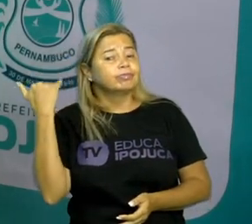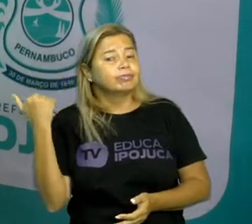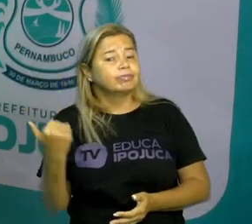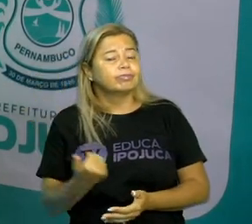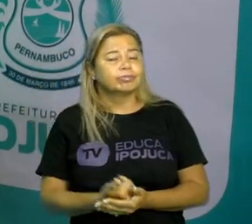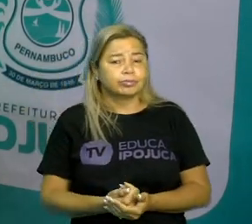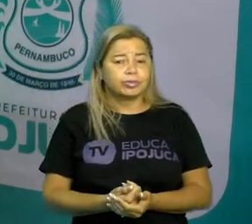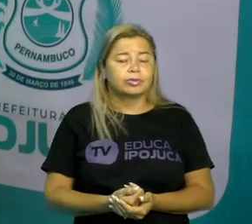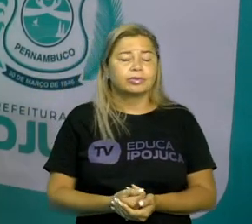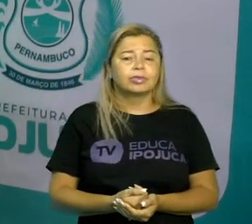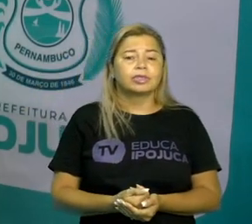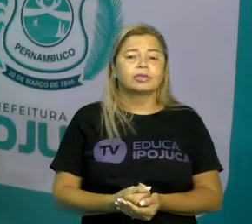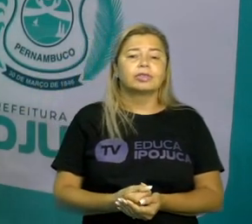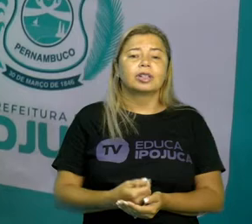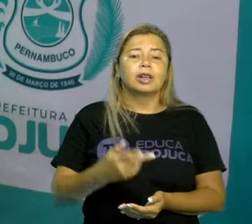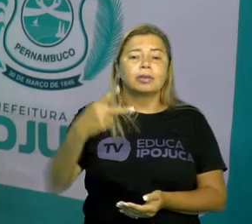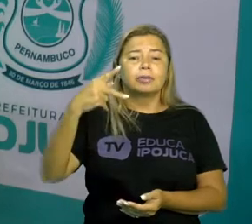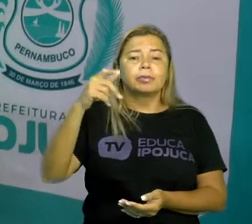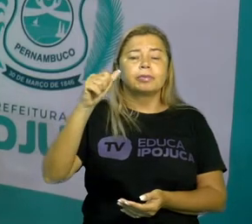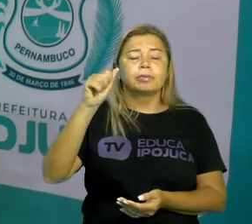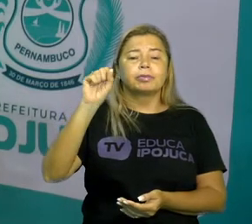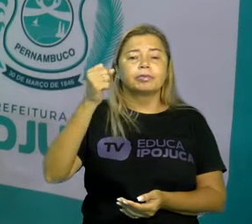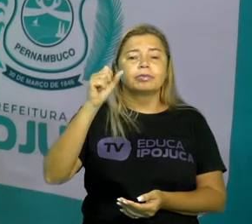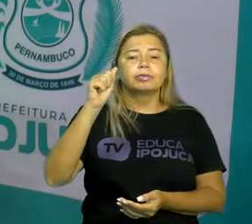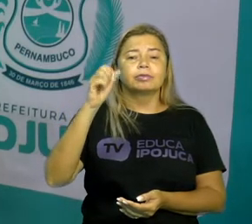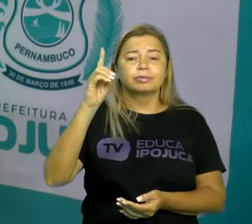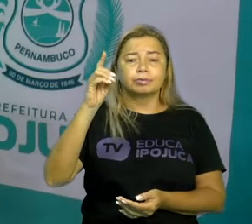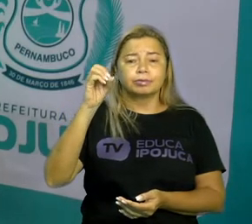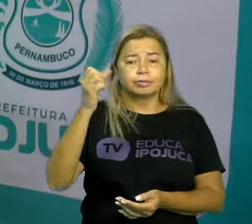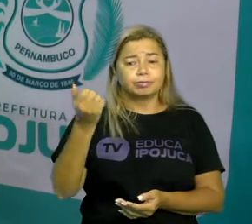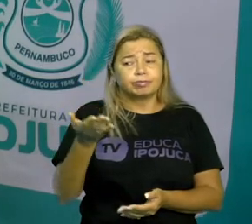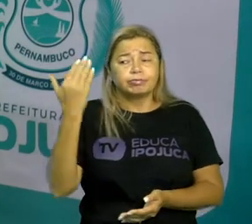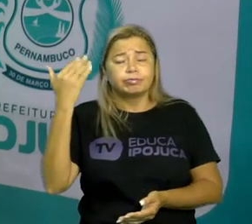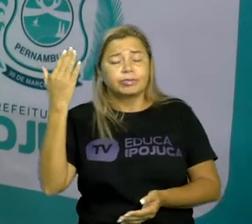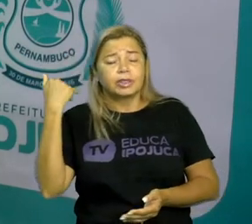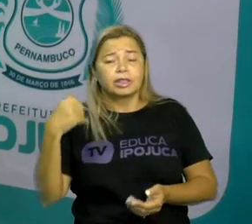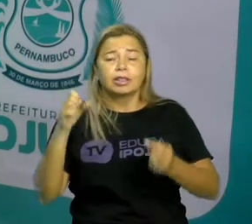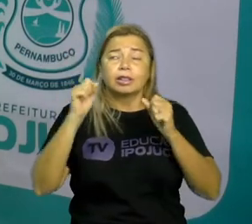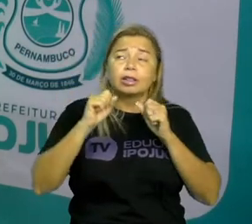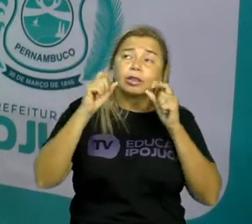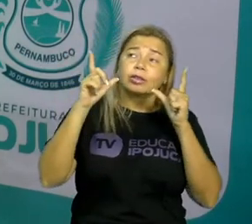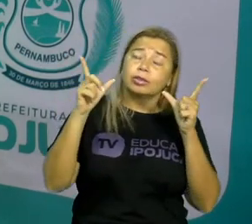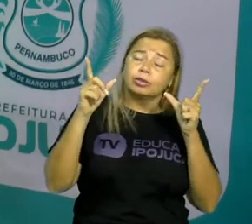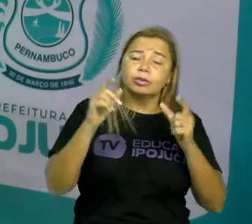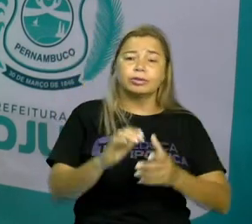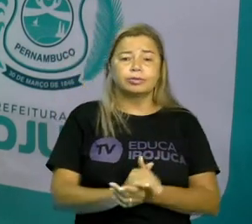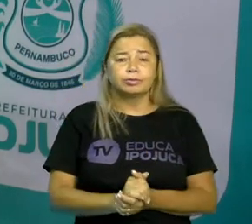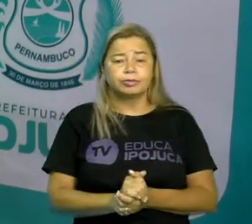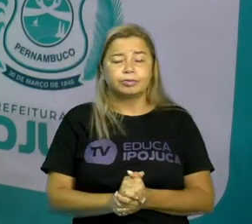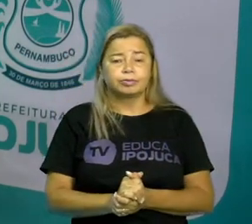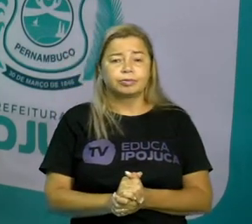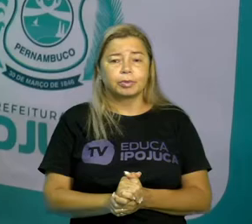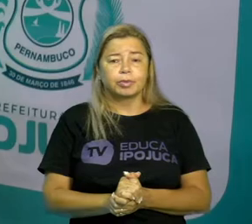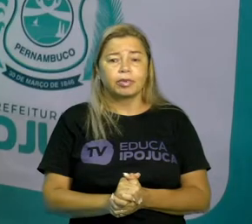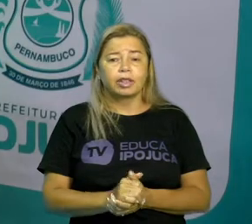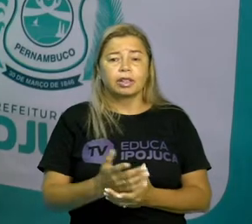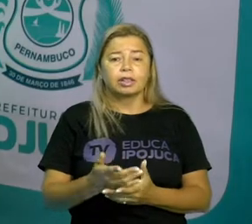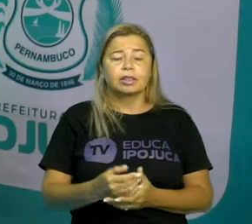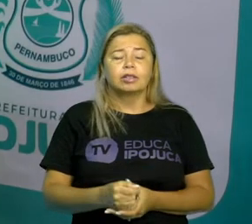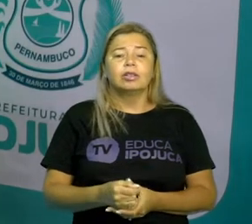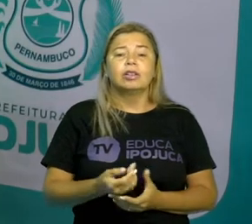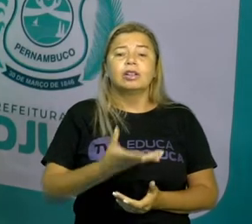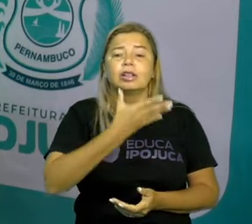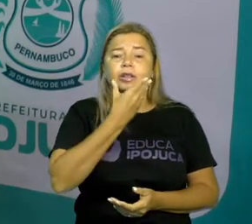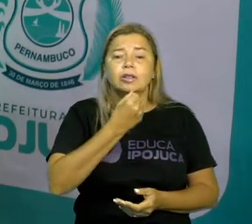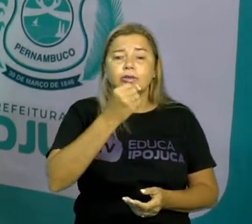já passou A gente chama isso de passado Os meninos Jogarão Basquete